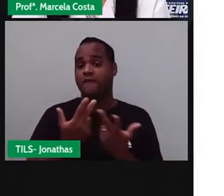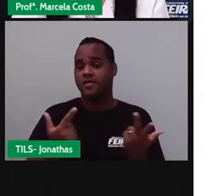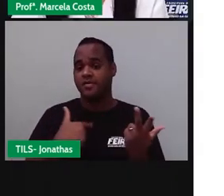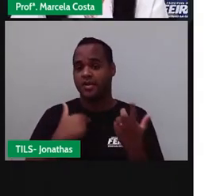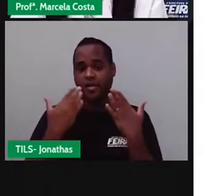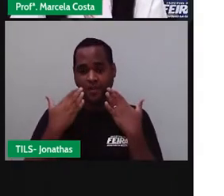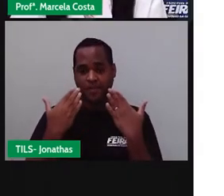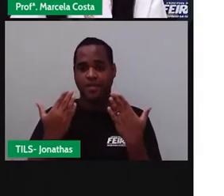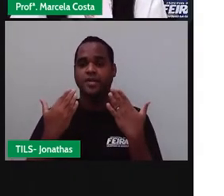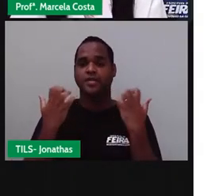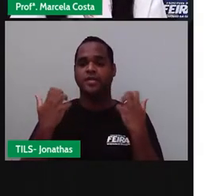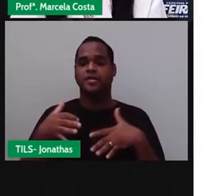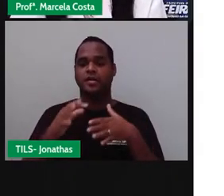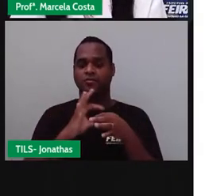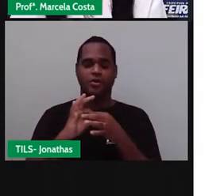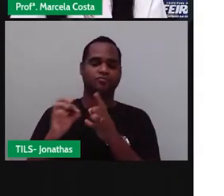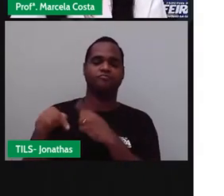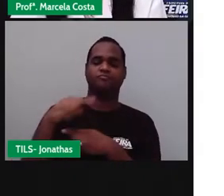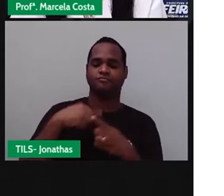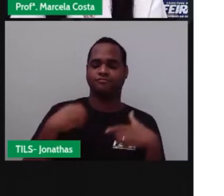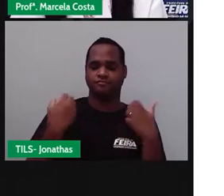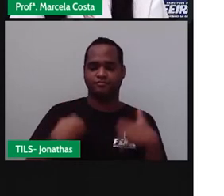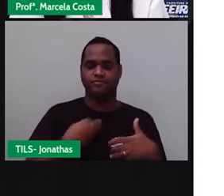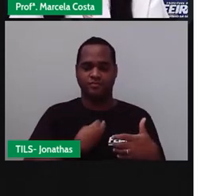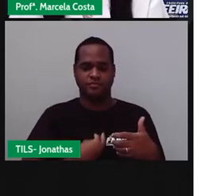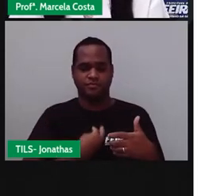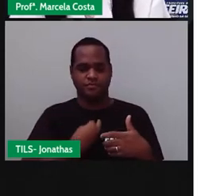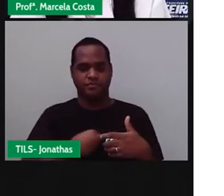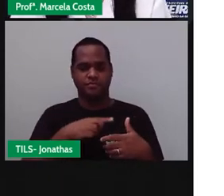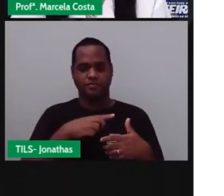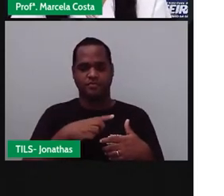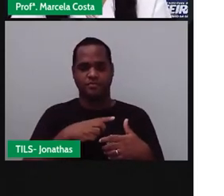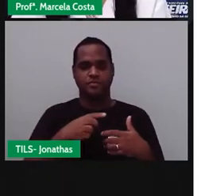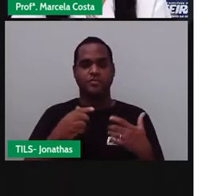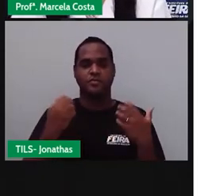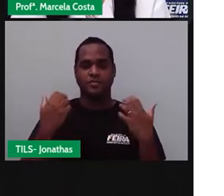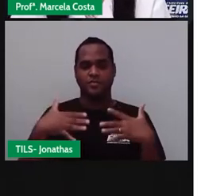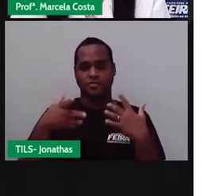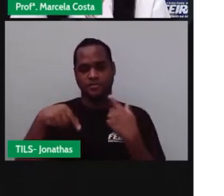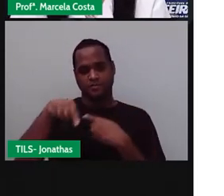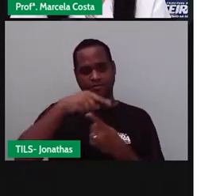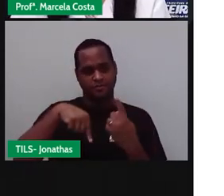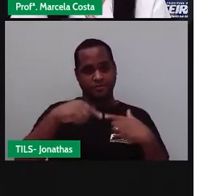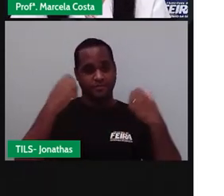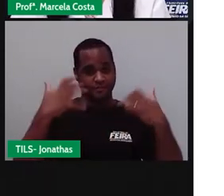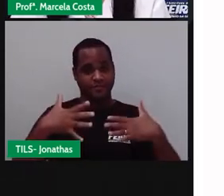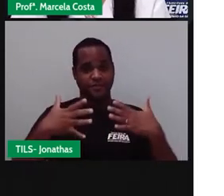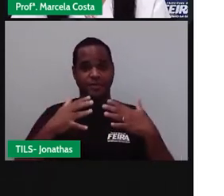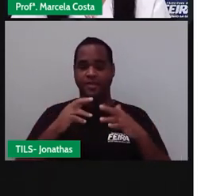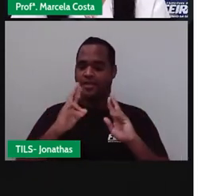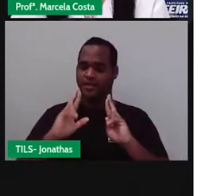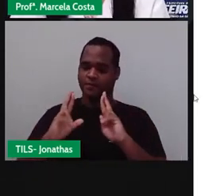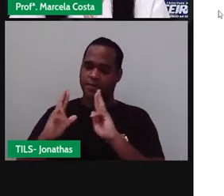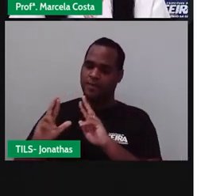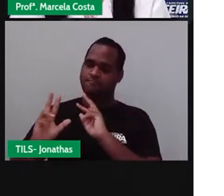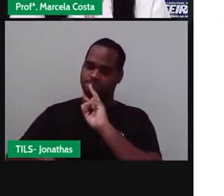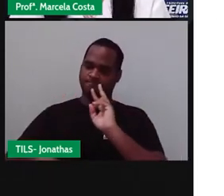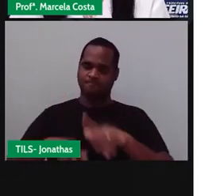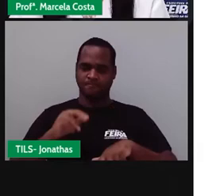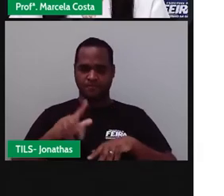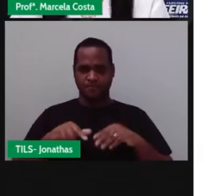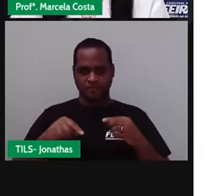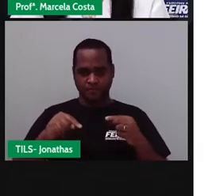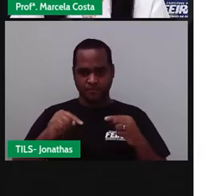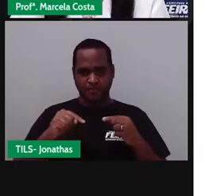a união dessas pluralidades. Convivendo com harmonia, com respeito a diferente. E,